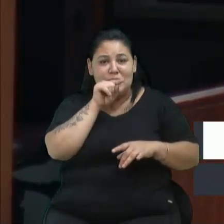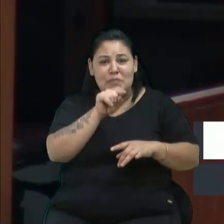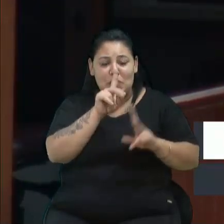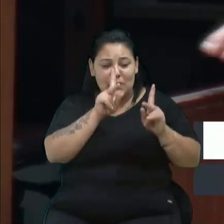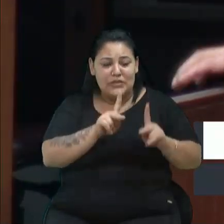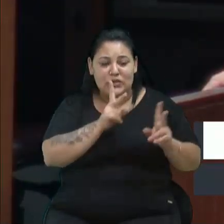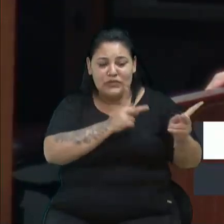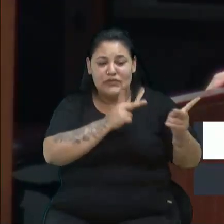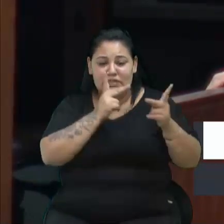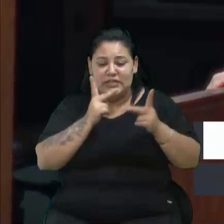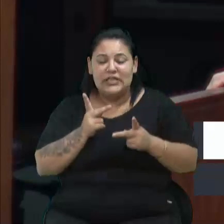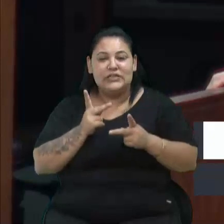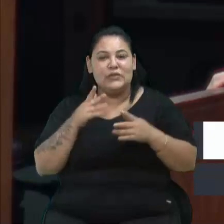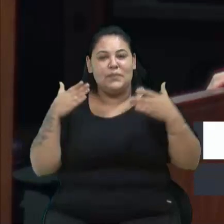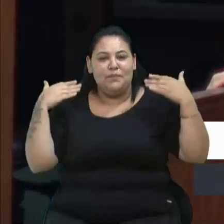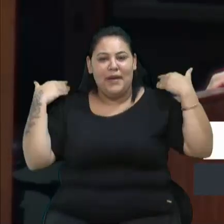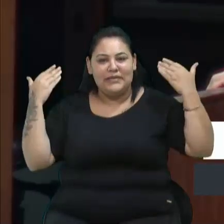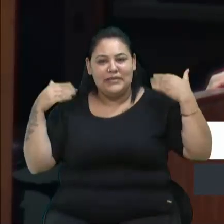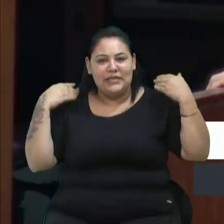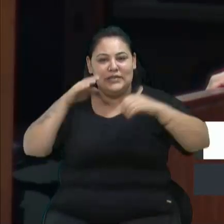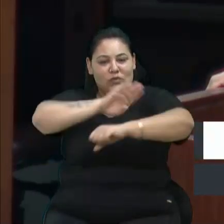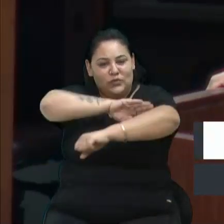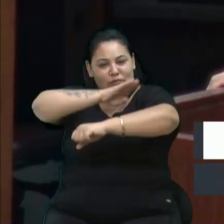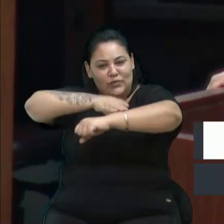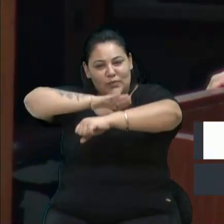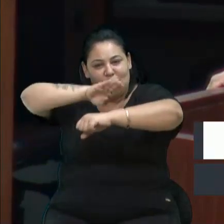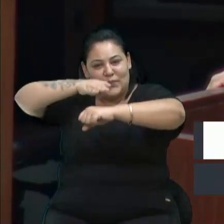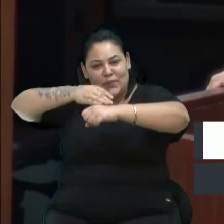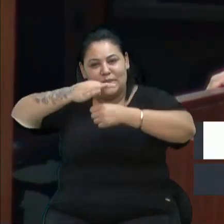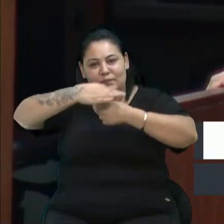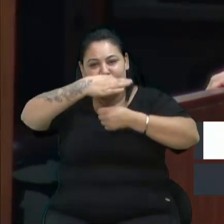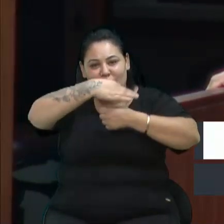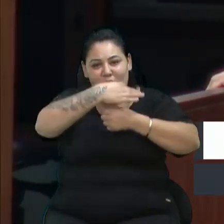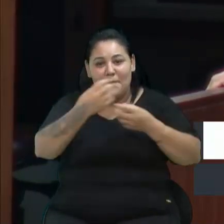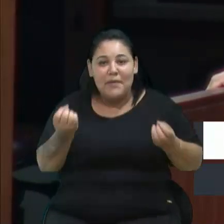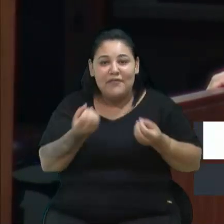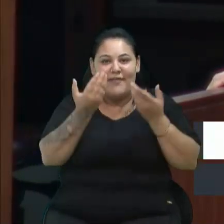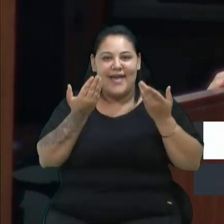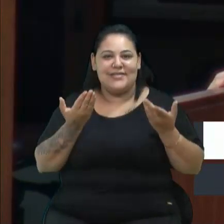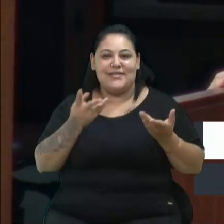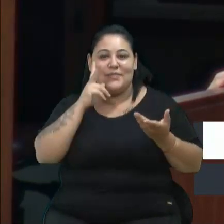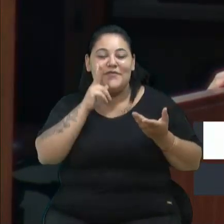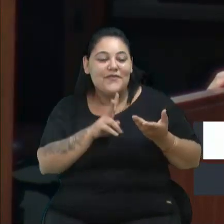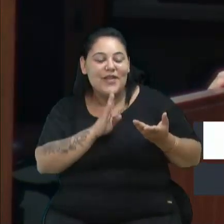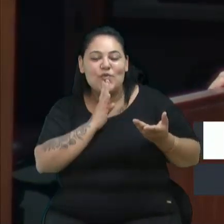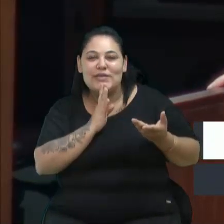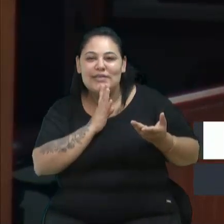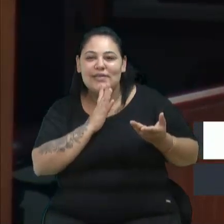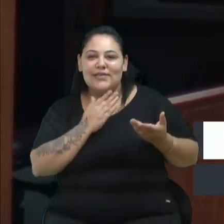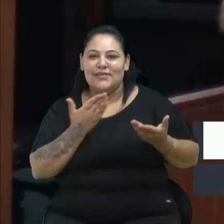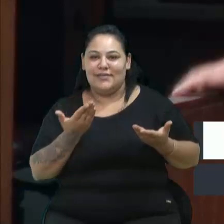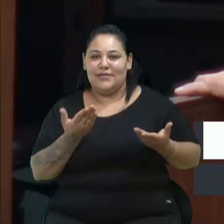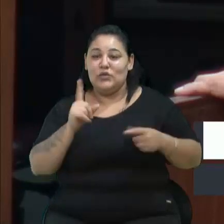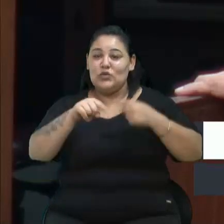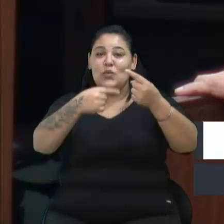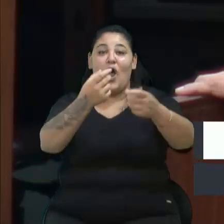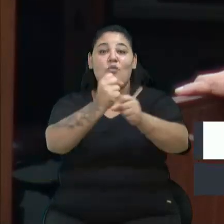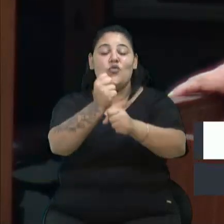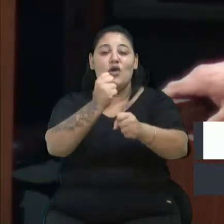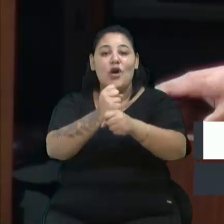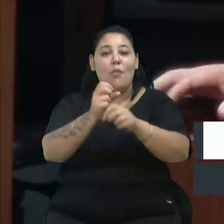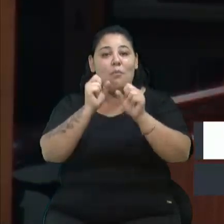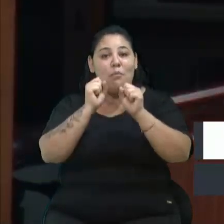que circularam os pavilhões da festa da uva, para a festa das colhetas, de repente, nos próximos anos